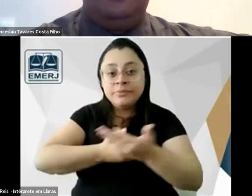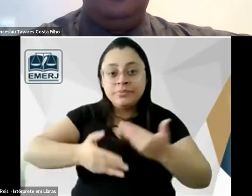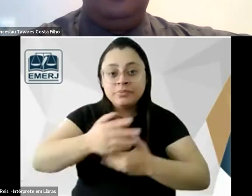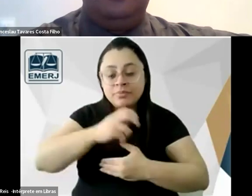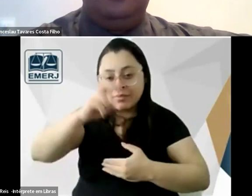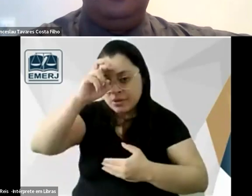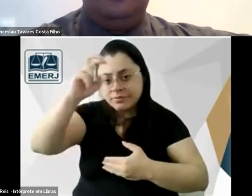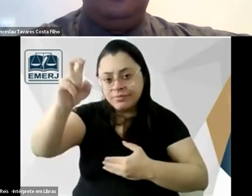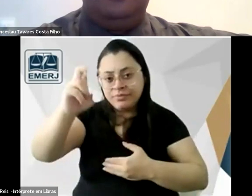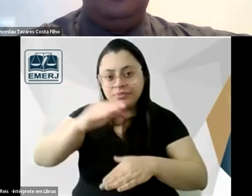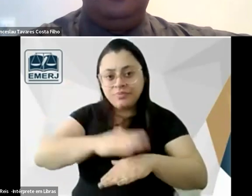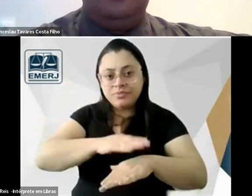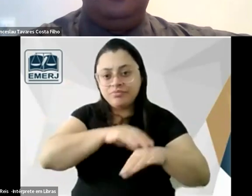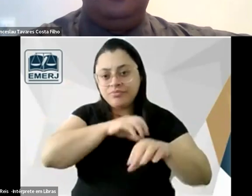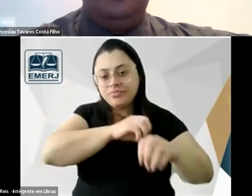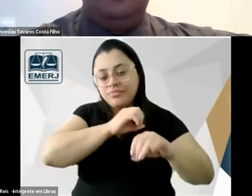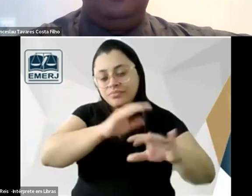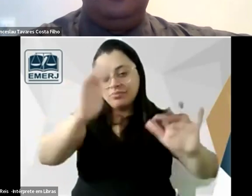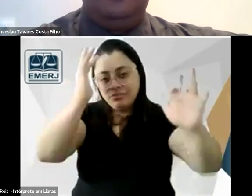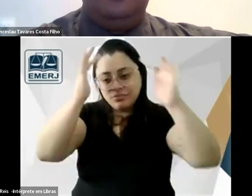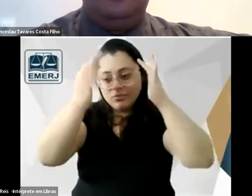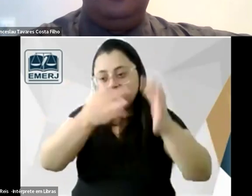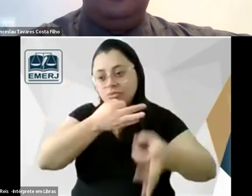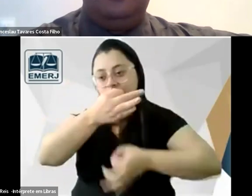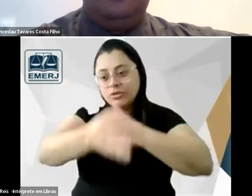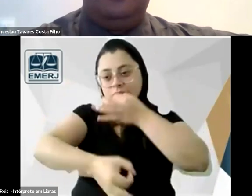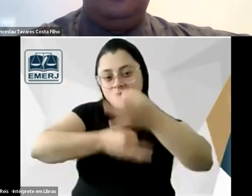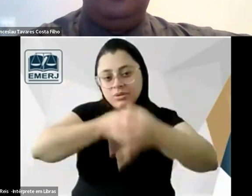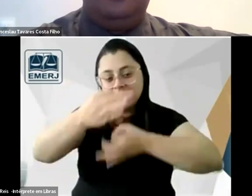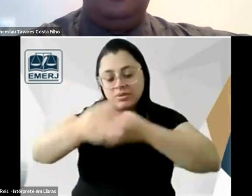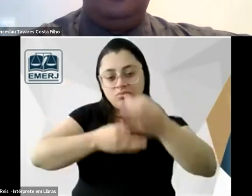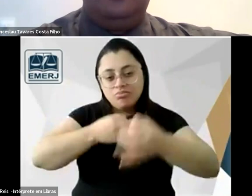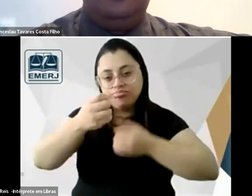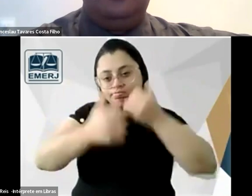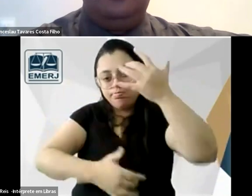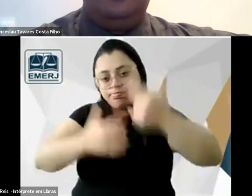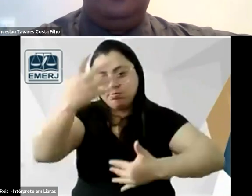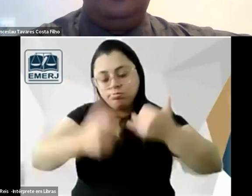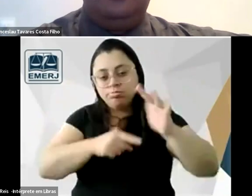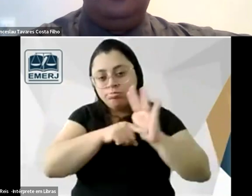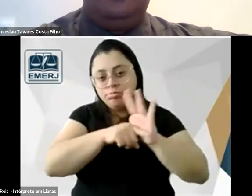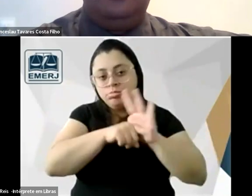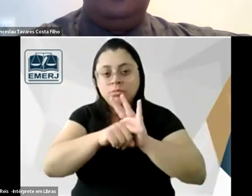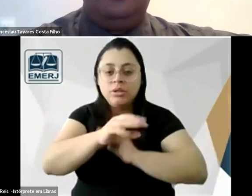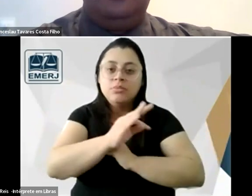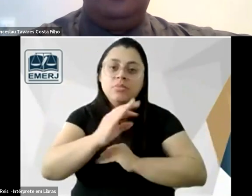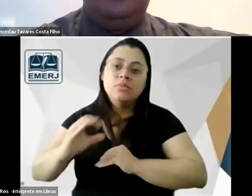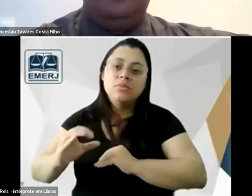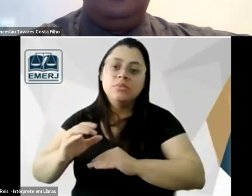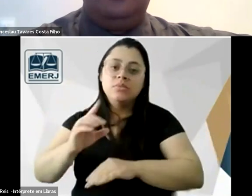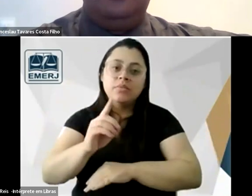aqui trazer um pouco do pensamento das suas colocações da sua tese doutorado dos seus estudos